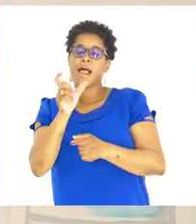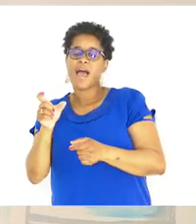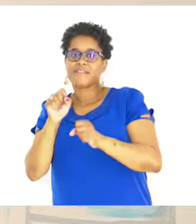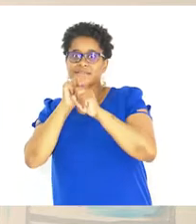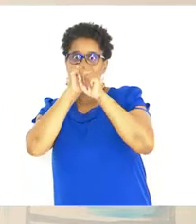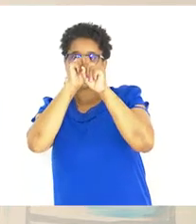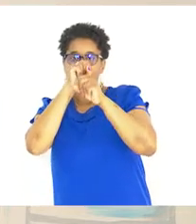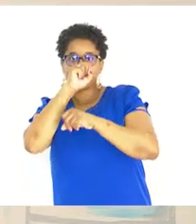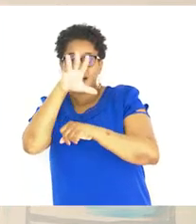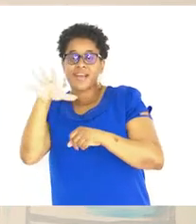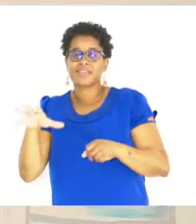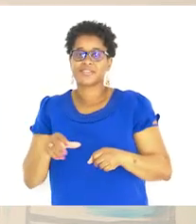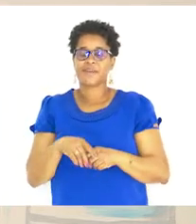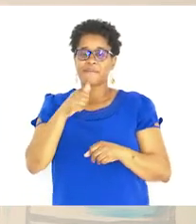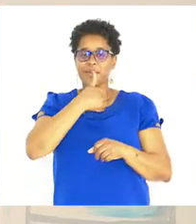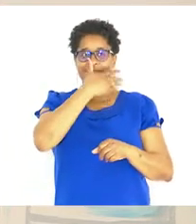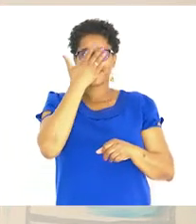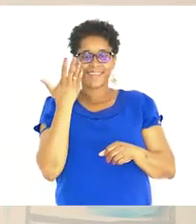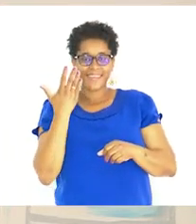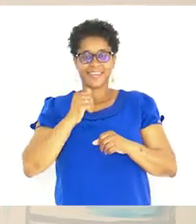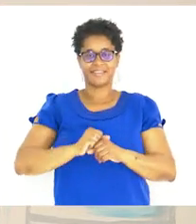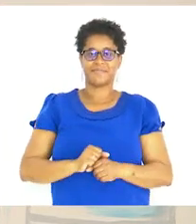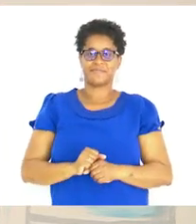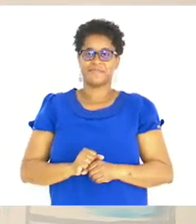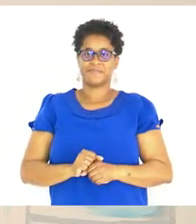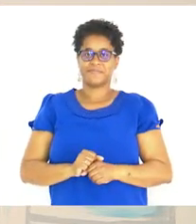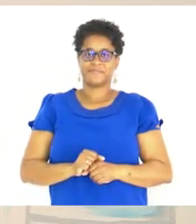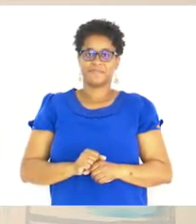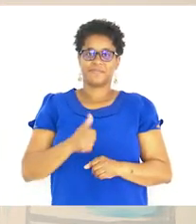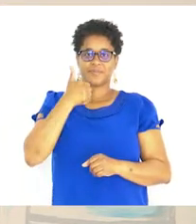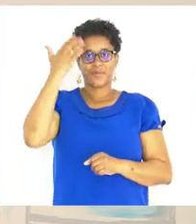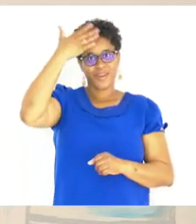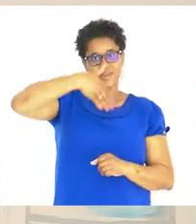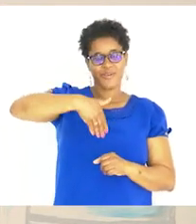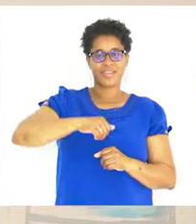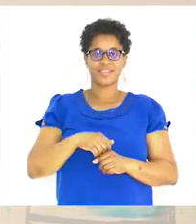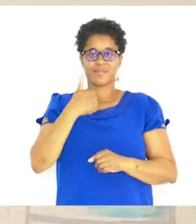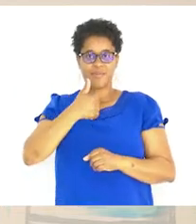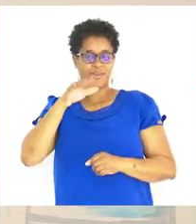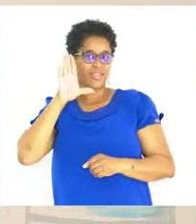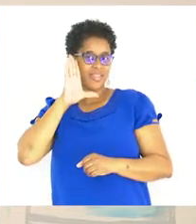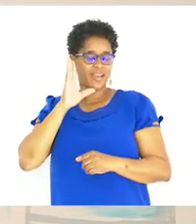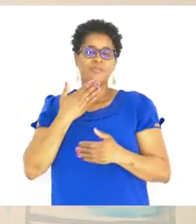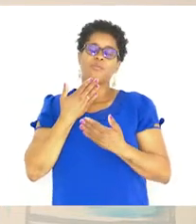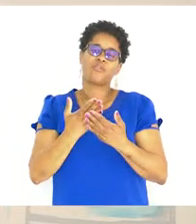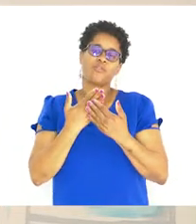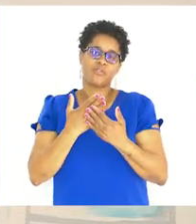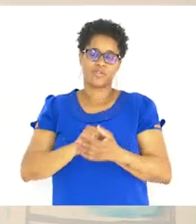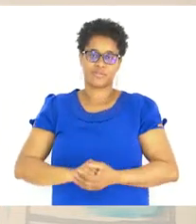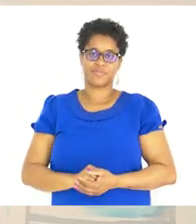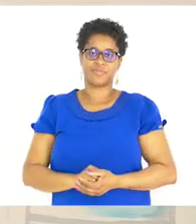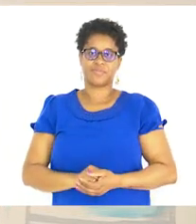mágicas Bom dia Boa noite Boa tarde Por favor